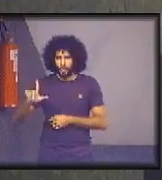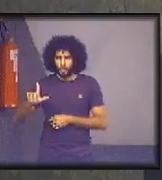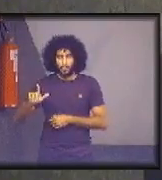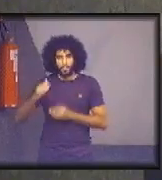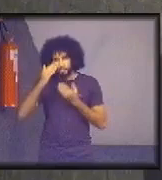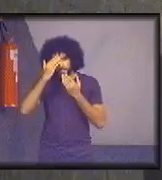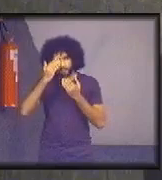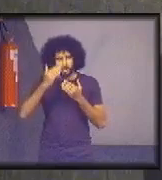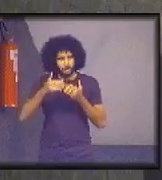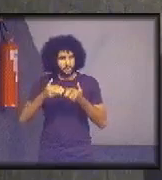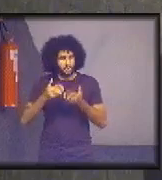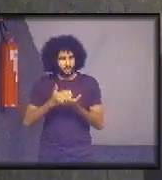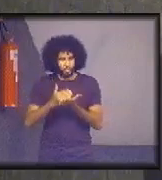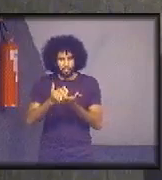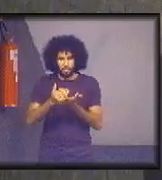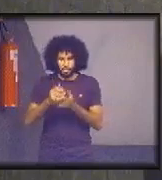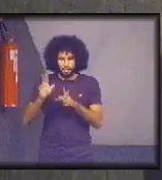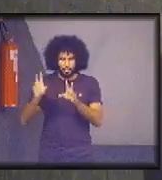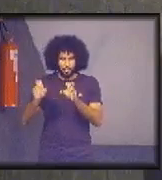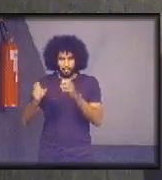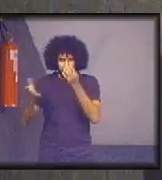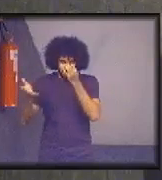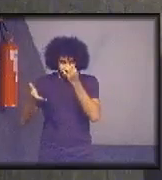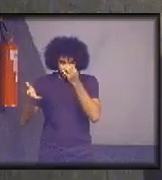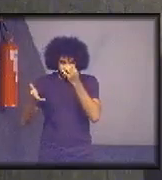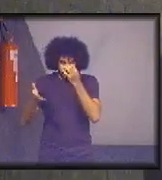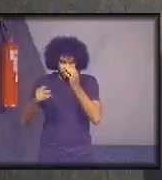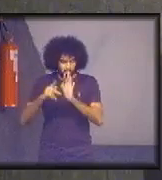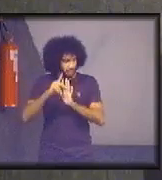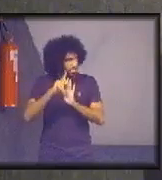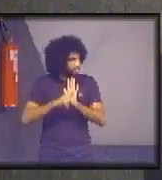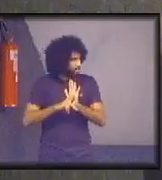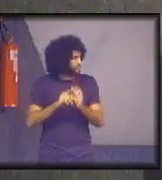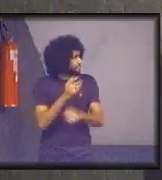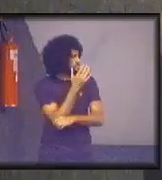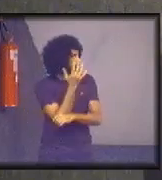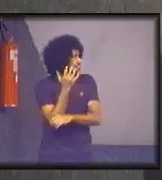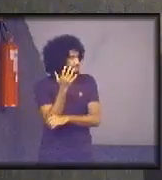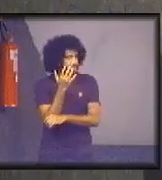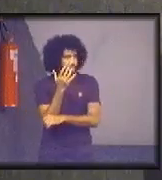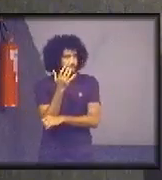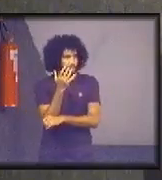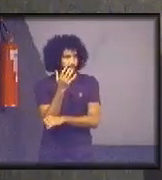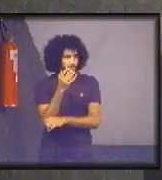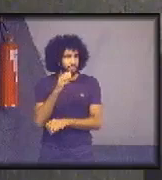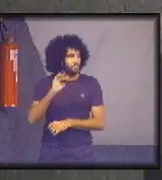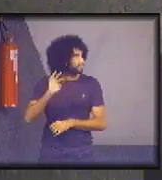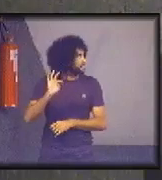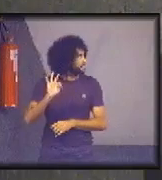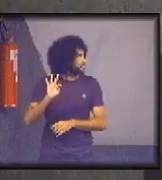agora nós vamos começar pelo nosso tema que nos traz hoje, que é o projeto de arborização do Tribunal Regional Eleitoral do Paraná.